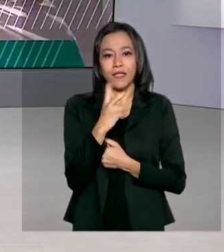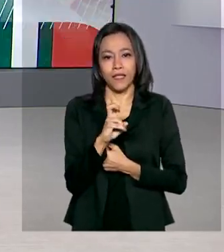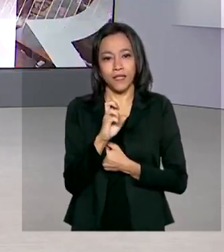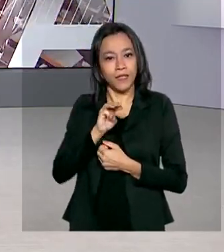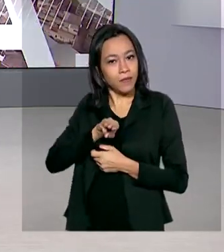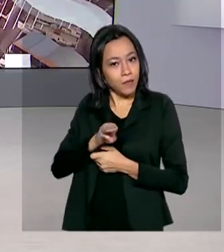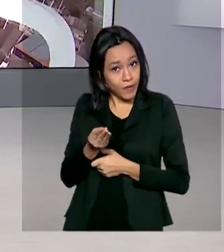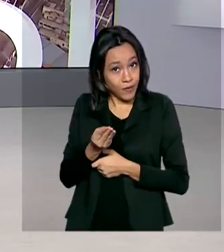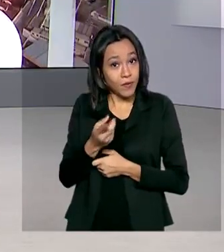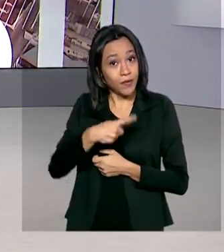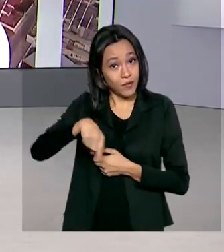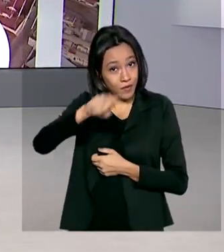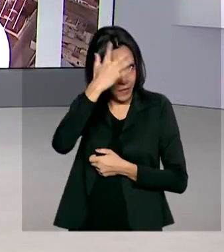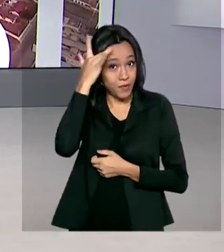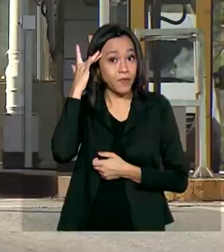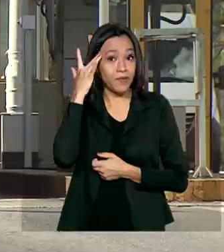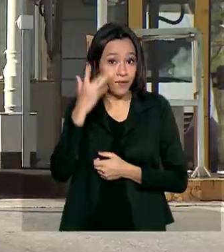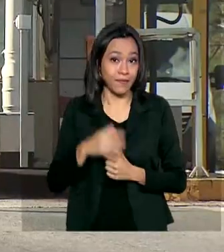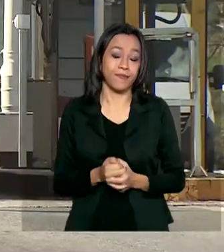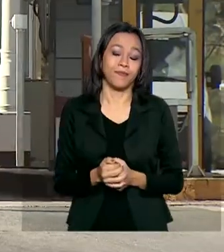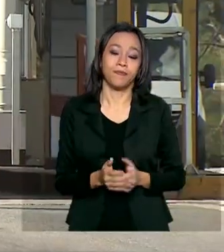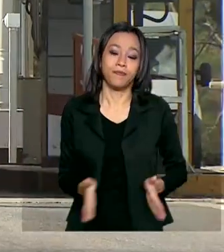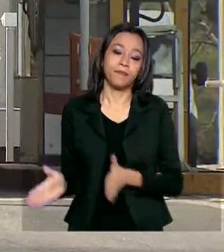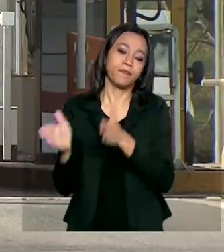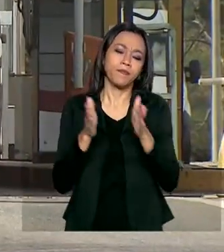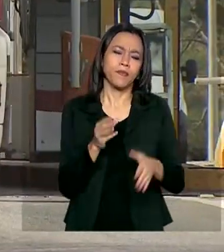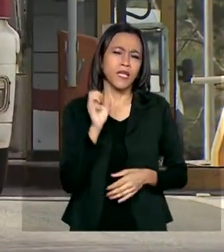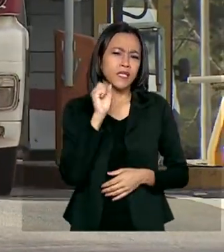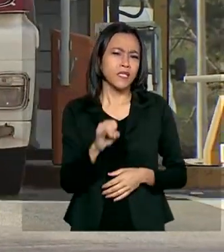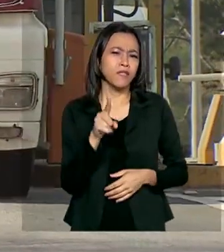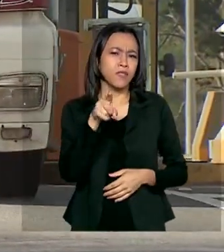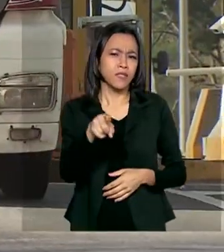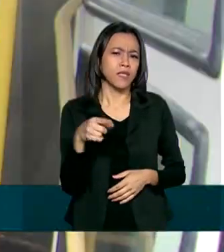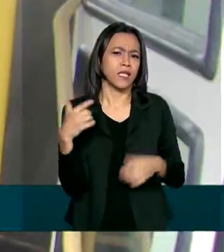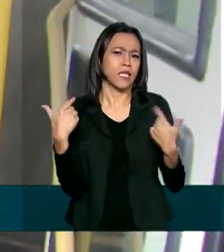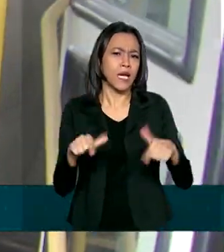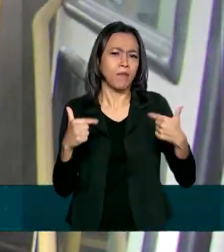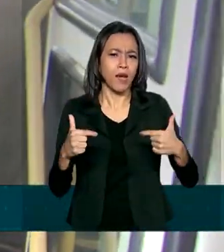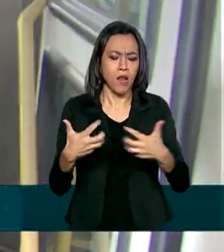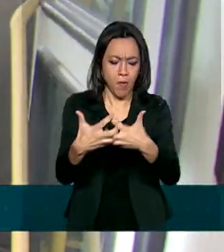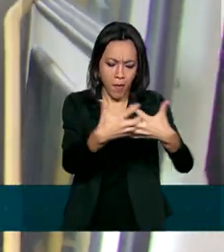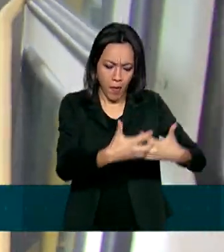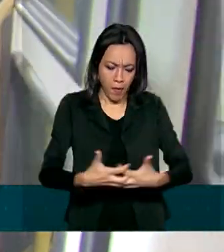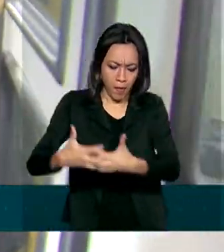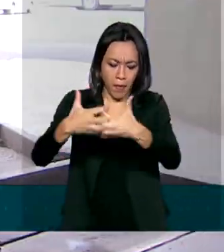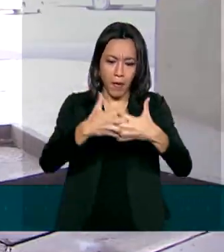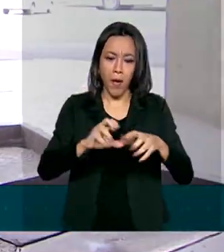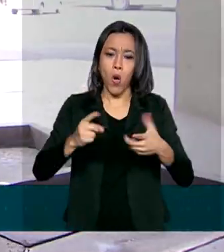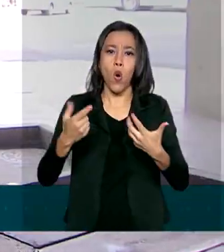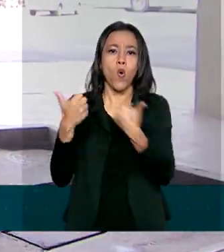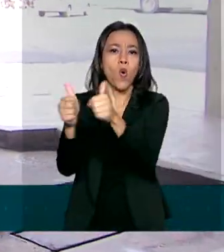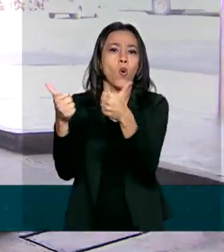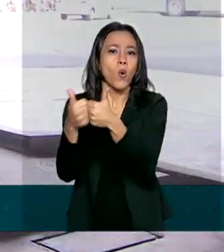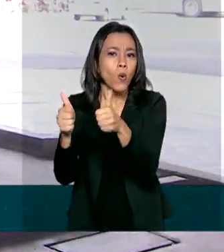pessoas nesta etapa. Se você é caminhoneiro, motorista ou cobrador de transporte coletivo